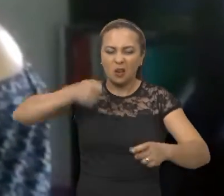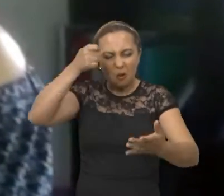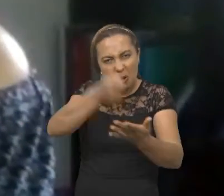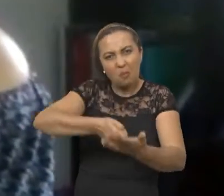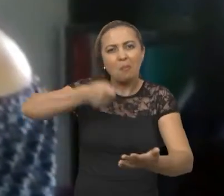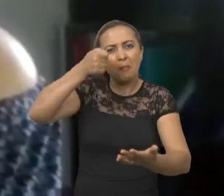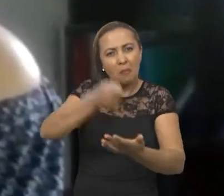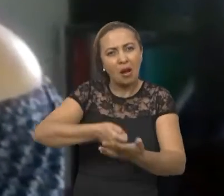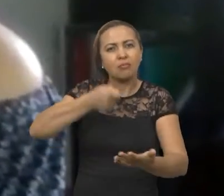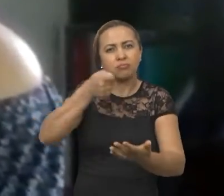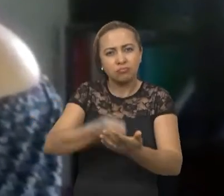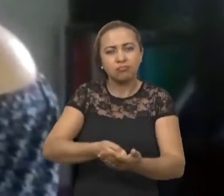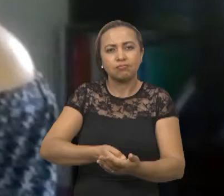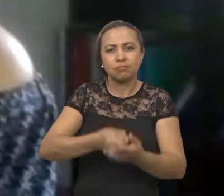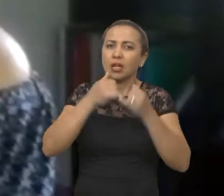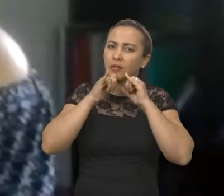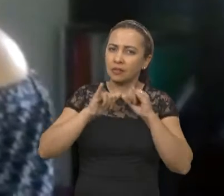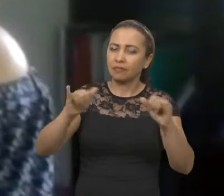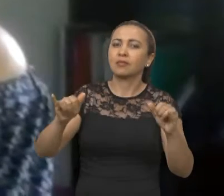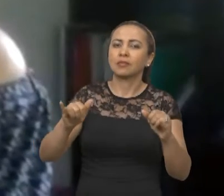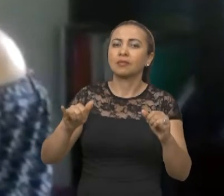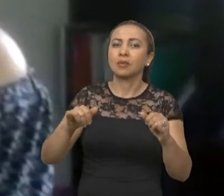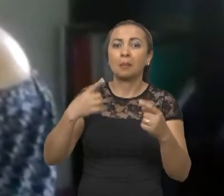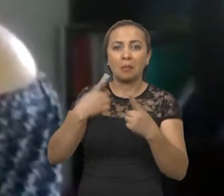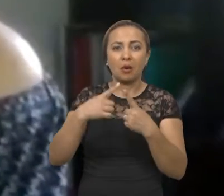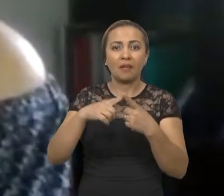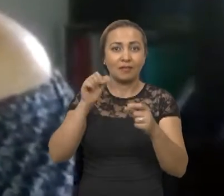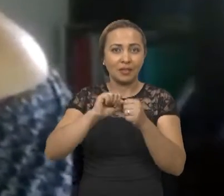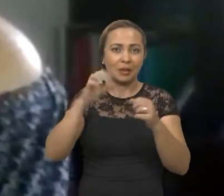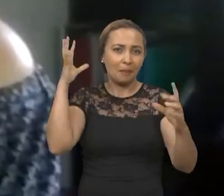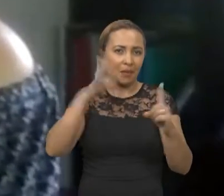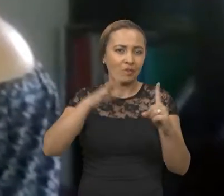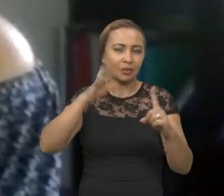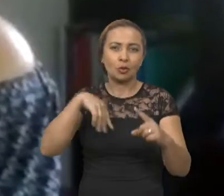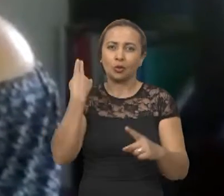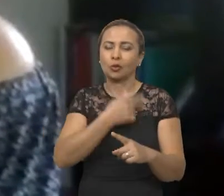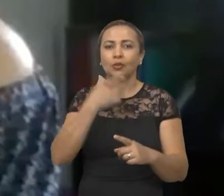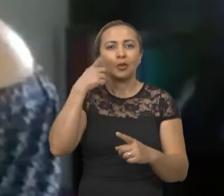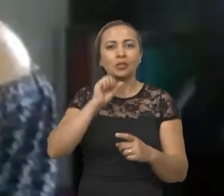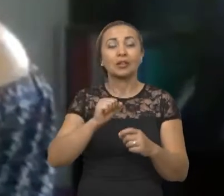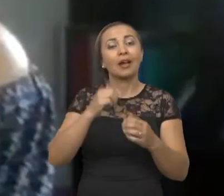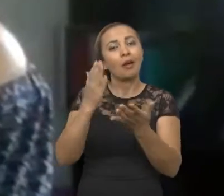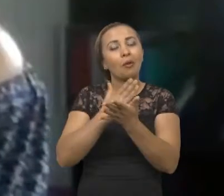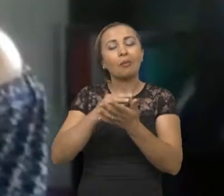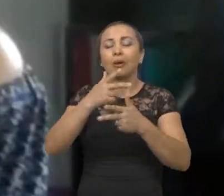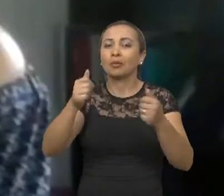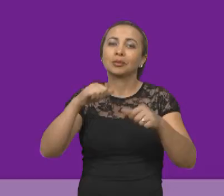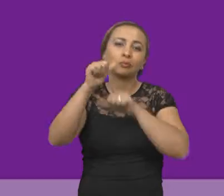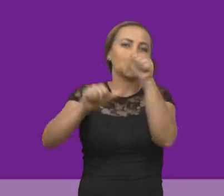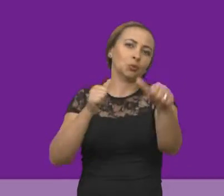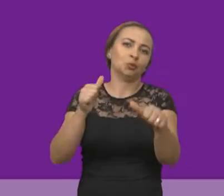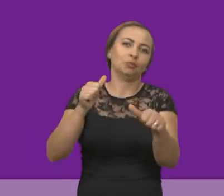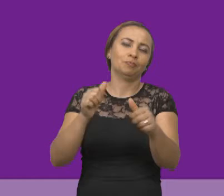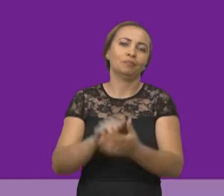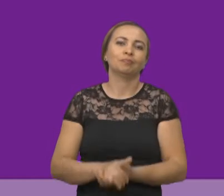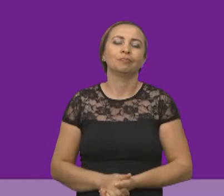a gente precisa insistir nessas denúncias, porque só fazendo pressão é que a gente vai conseguir que alguma coisa mude.